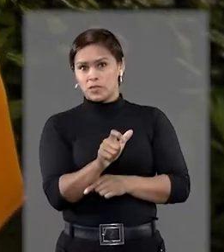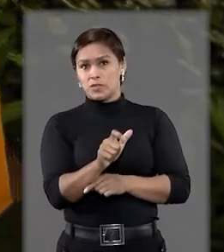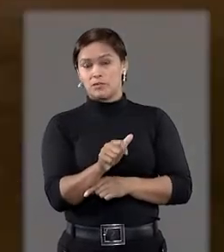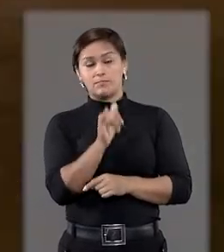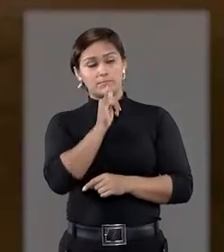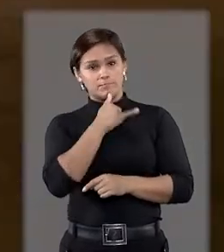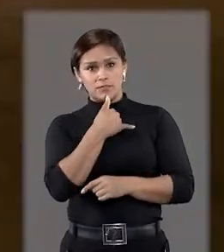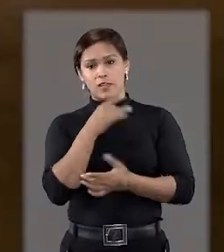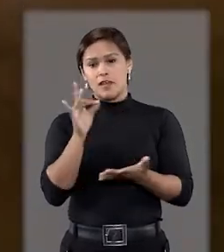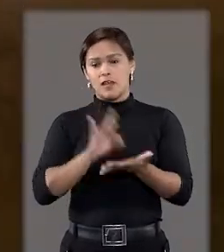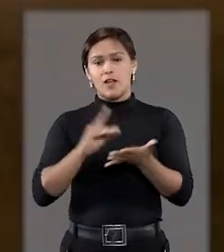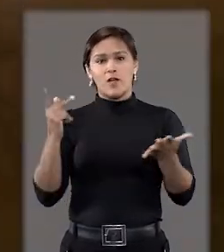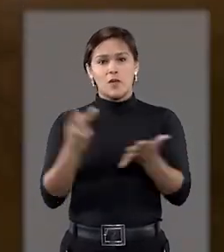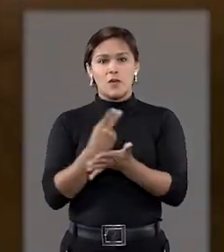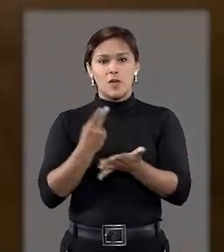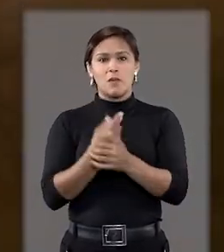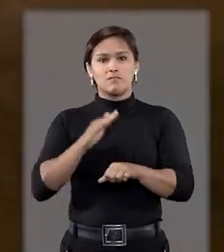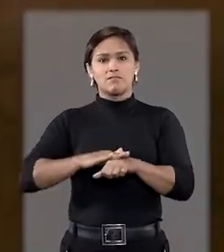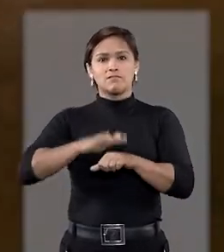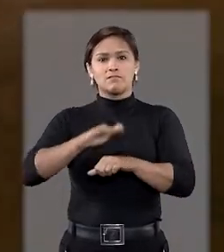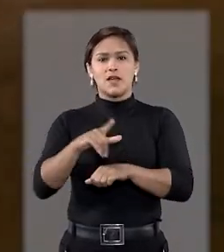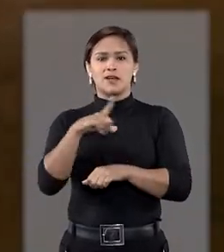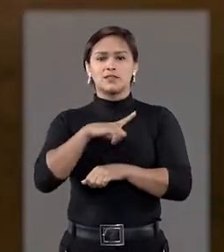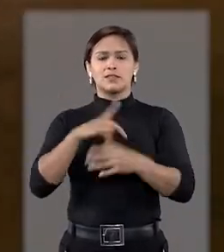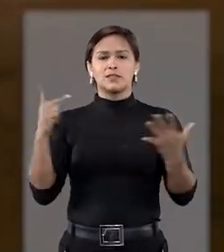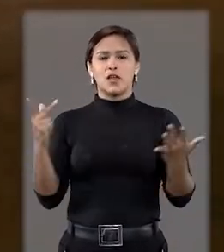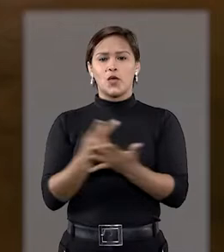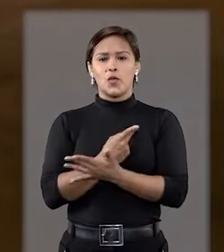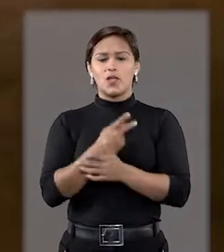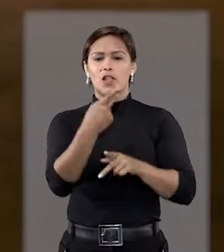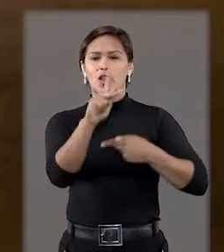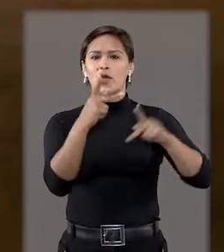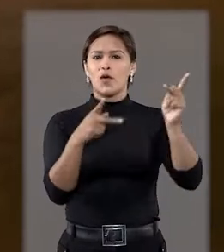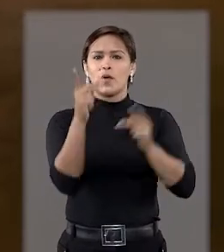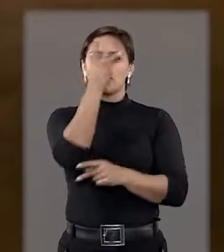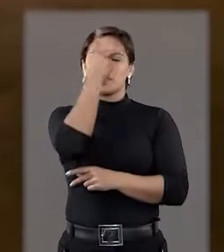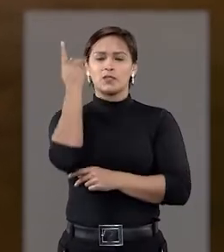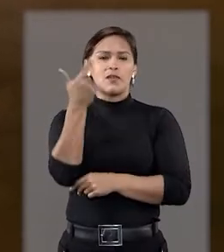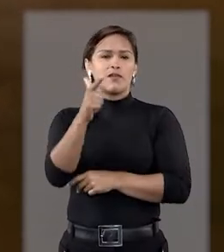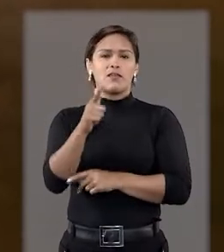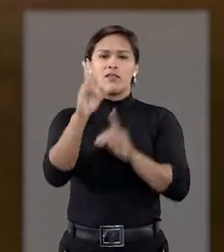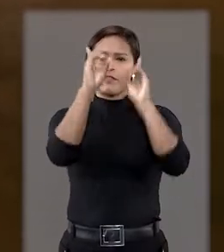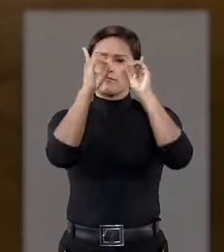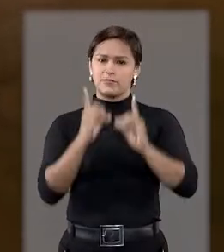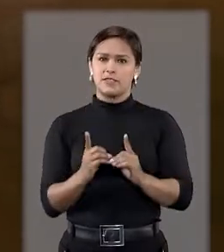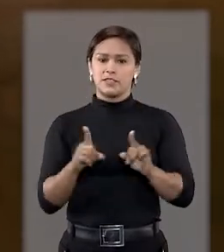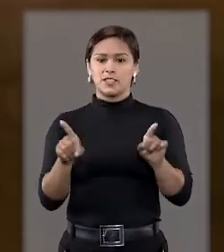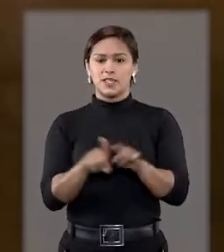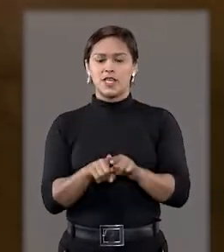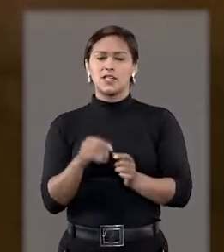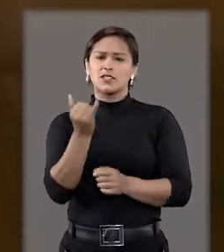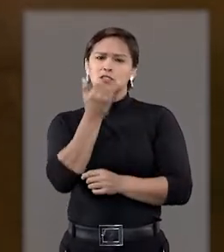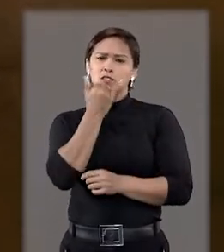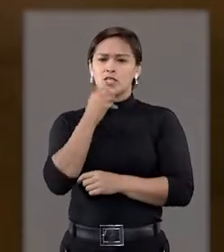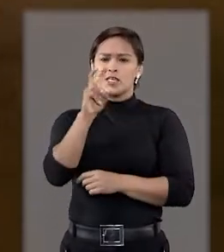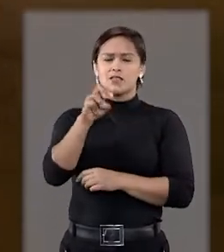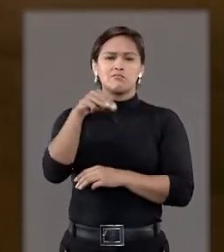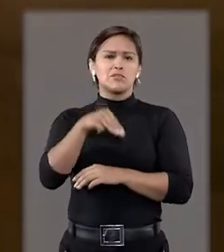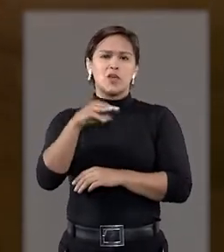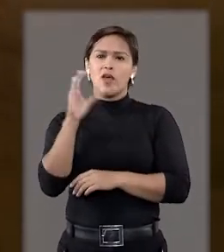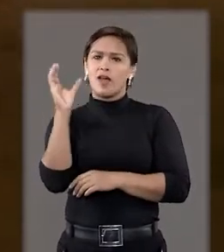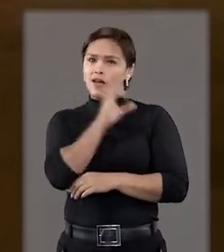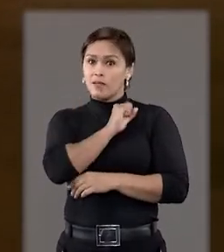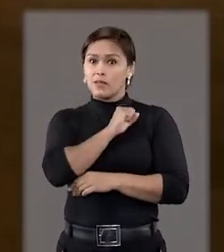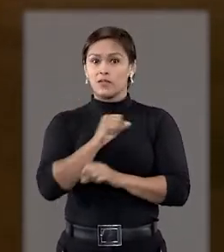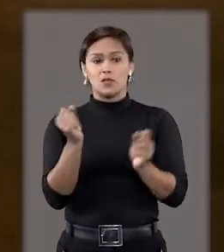não é, Fernanda? Infelizmente, uma das infrações mais cometidas pelas outras pessoas que não têm deficiência. Elas dão a desculpa que vão